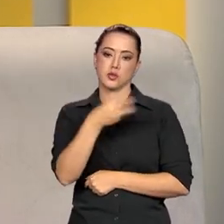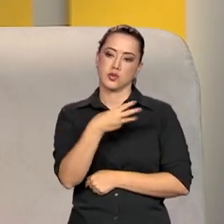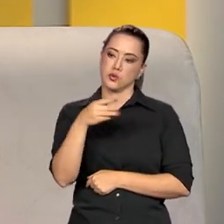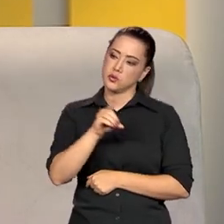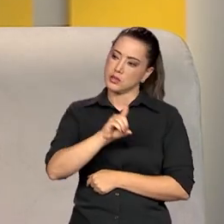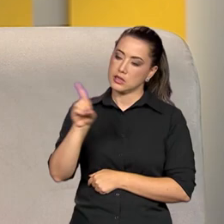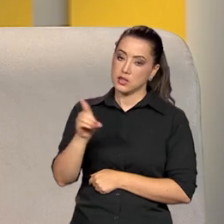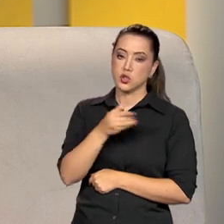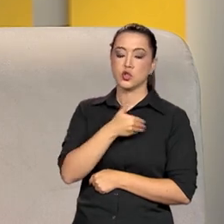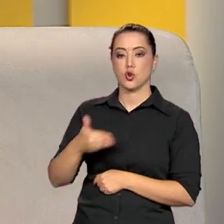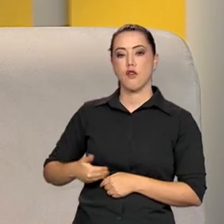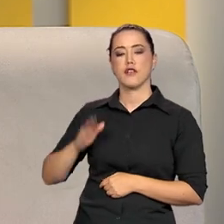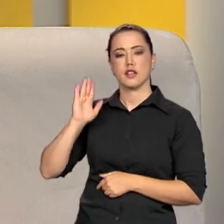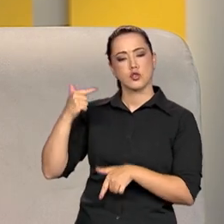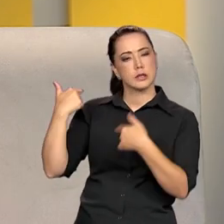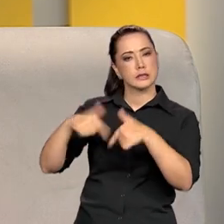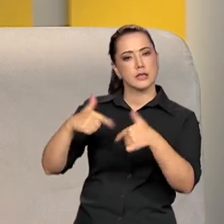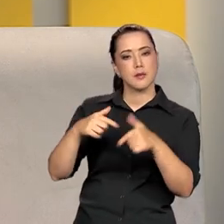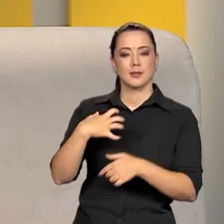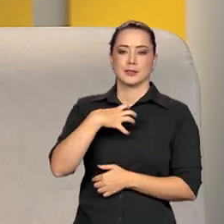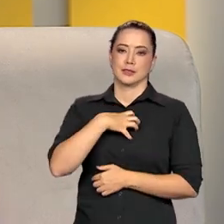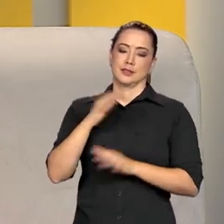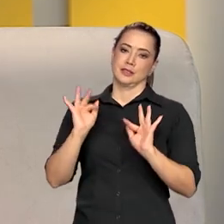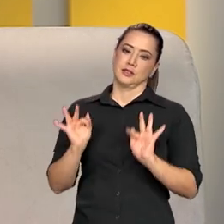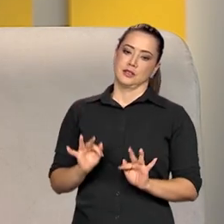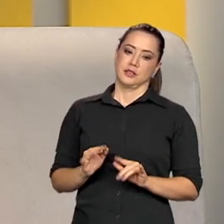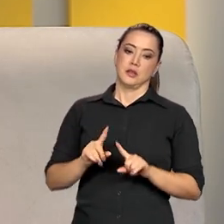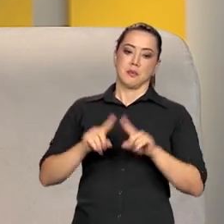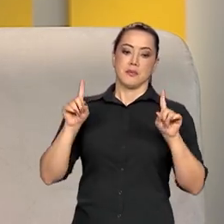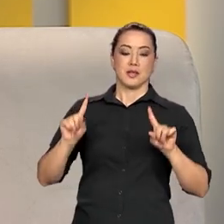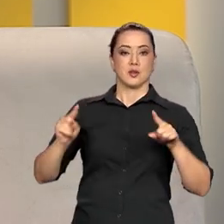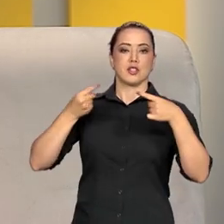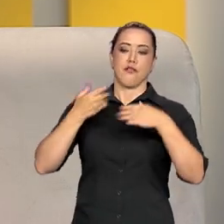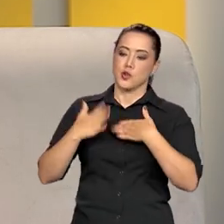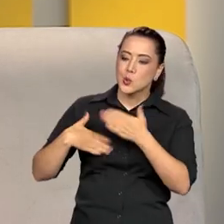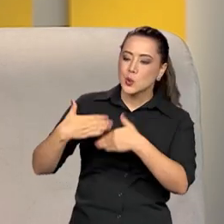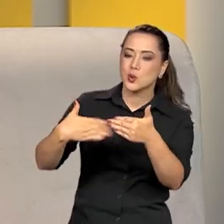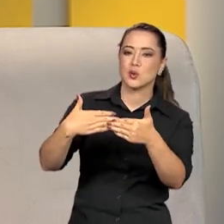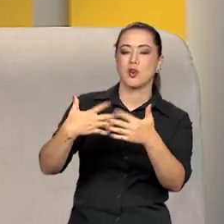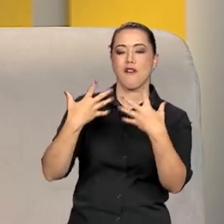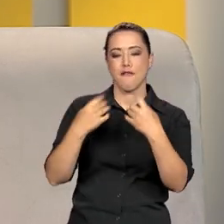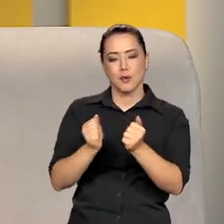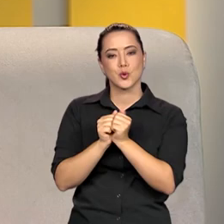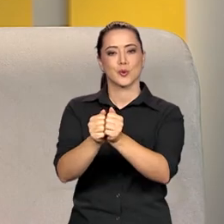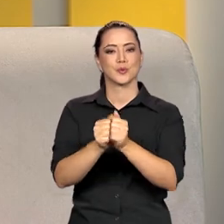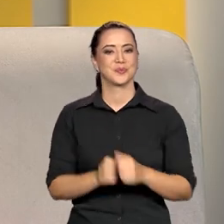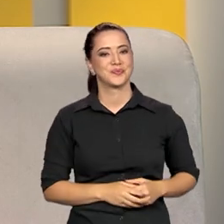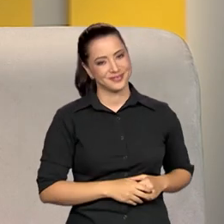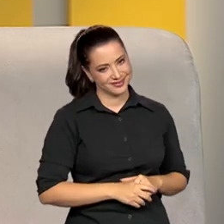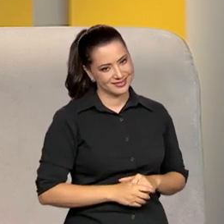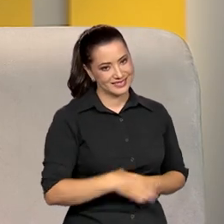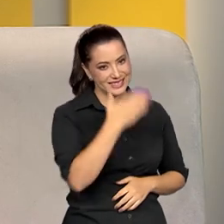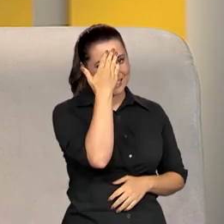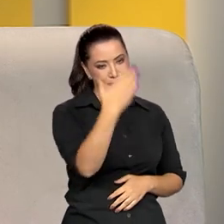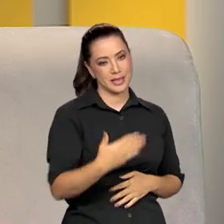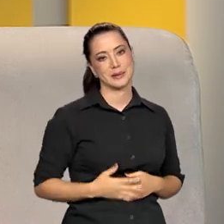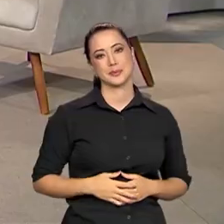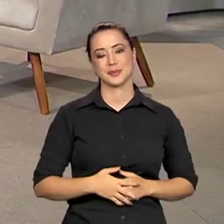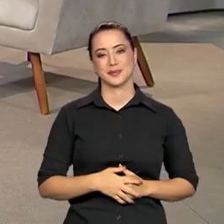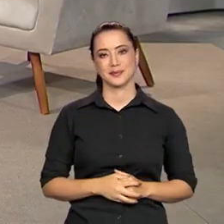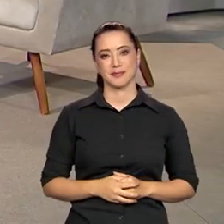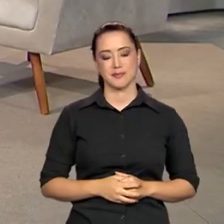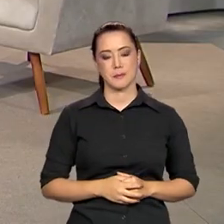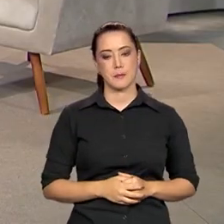dias de governo, a gente já fez bastante coisa, eu estou muito satisfeita, mas os desafios continuam. Então, vamos seguir. Muito obrigado, ministra. obrigada.